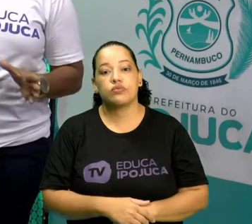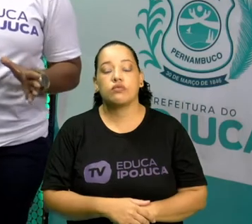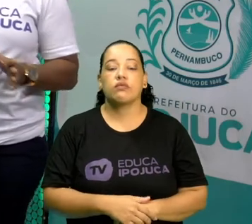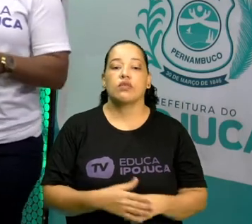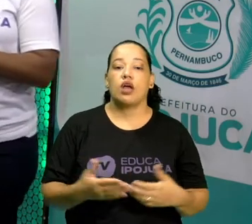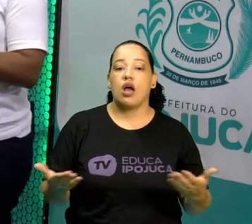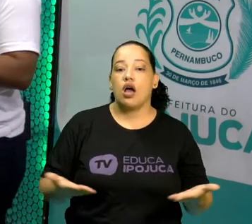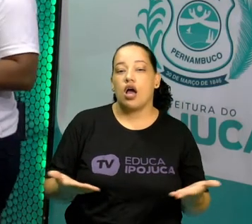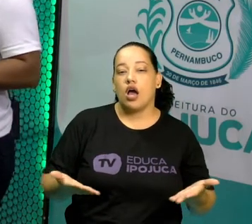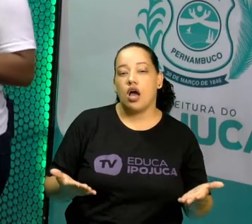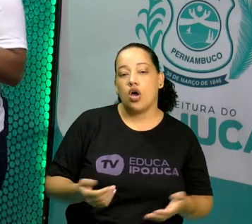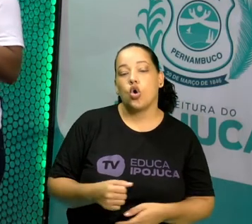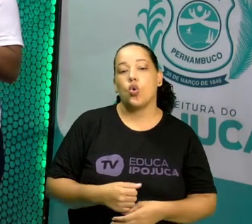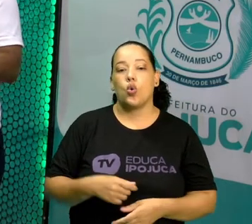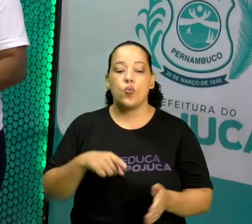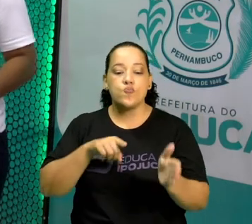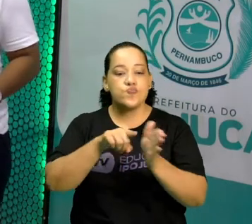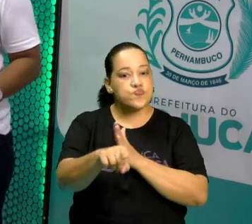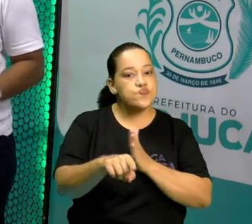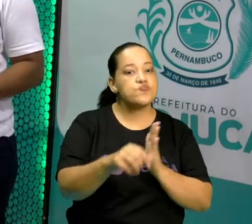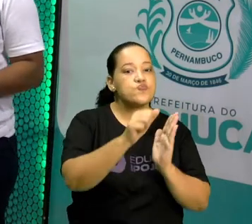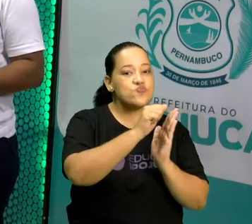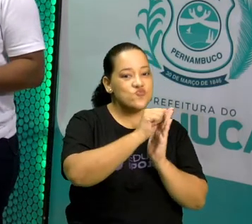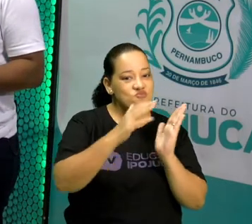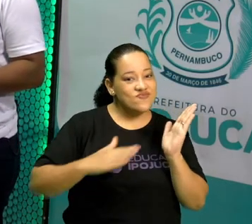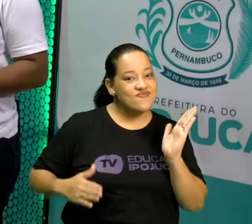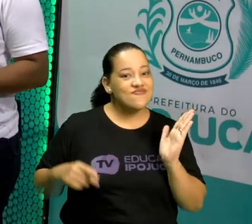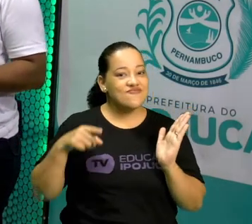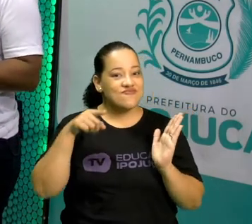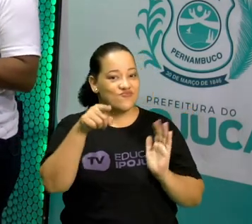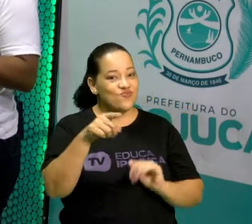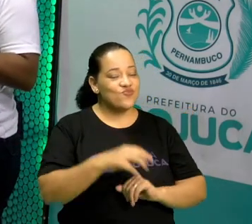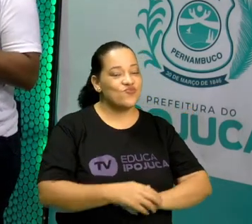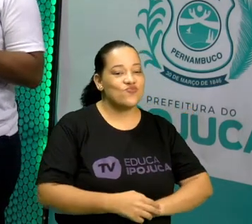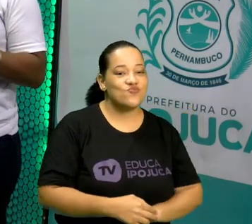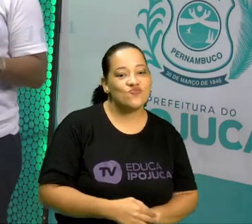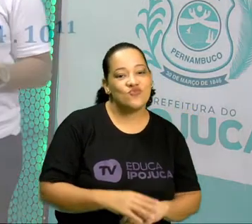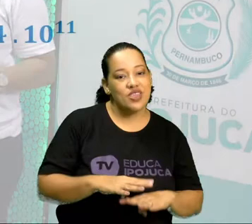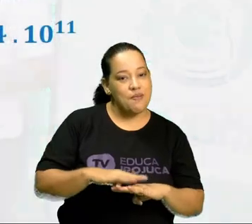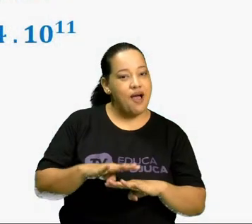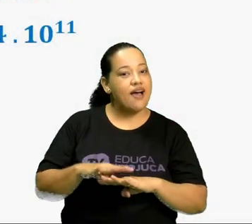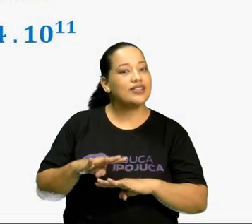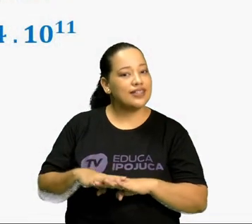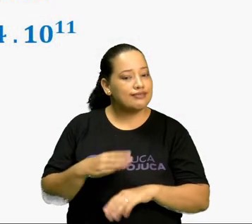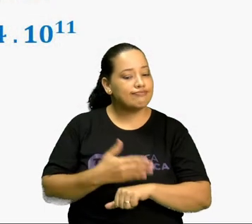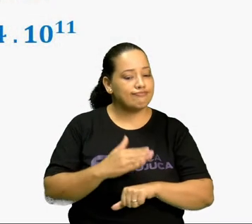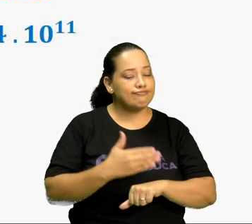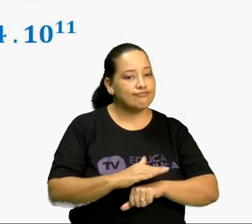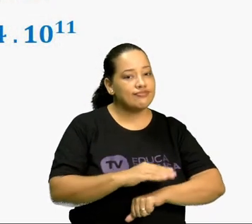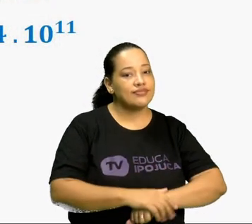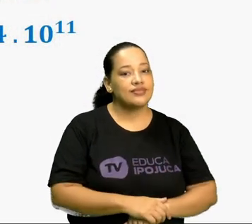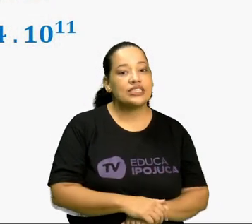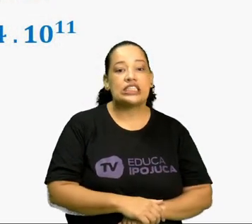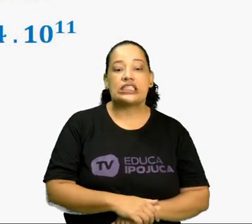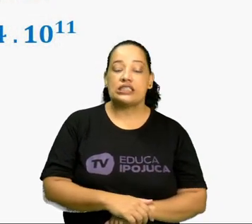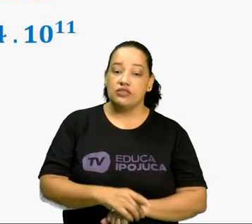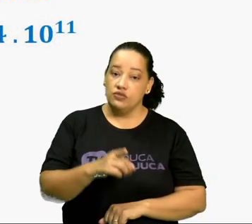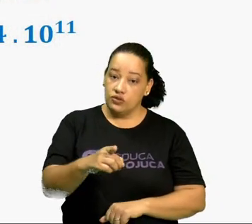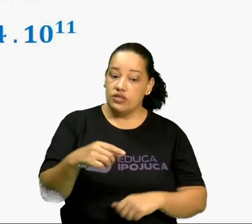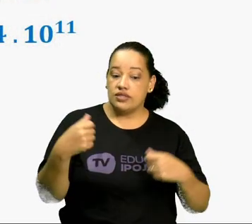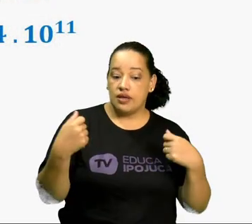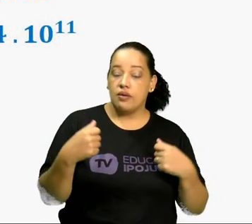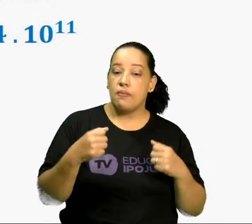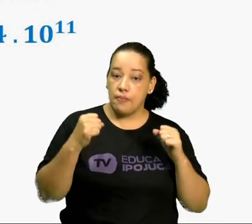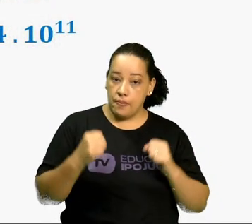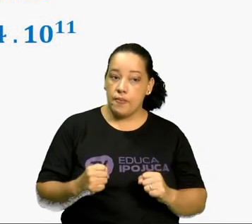aula, vamos deixar o desafio matemático. Temos aqui esse desafio. Se você também pode pegar seu